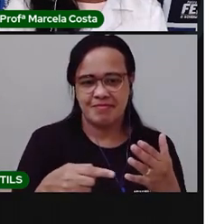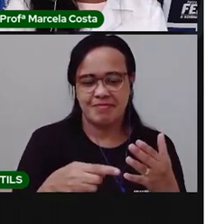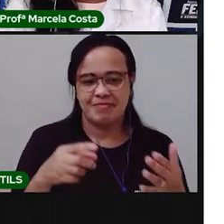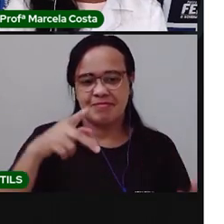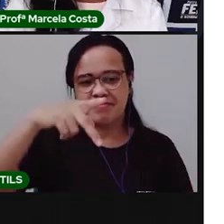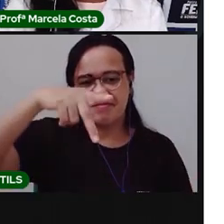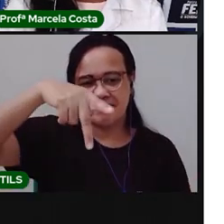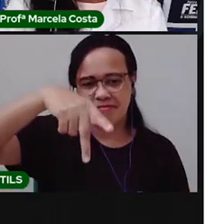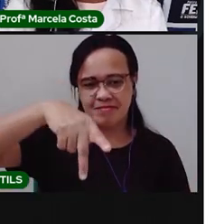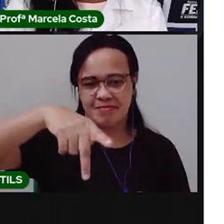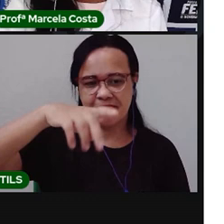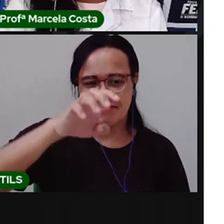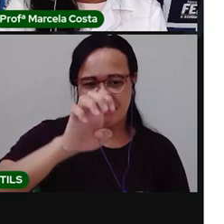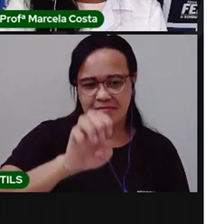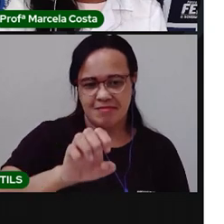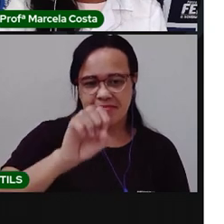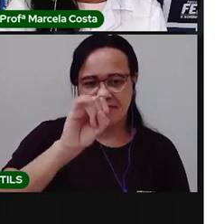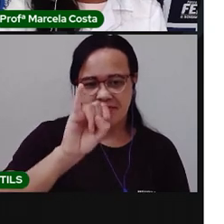Peixinho.